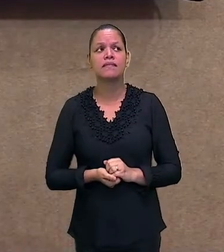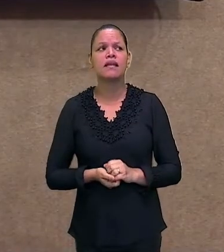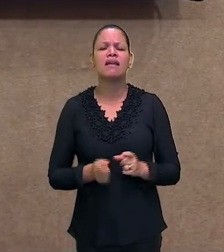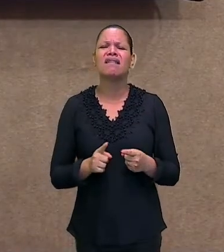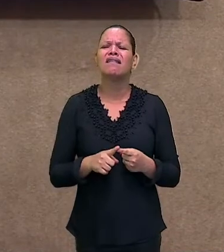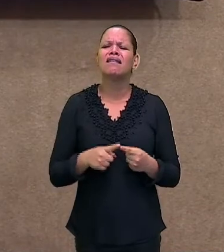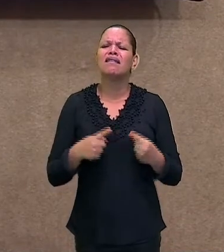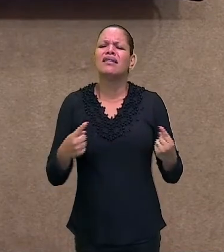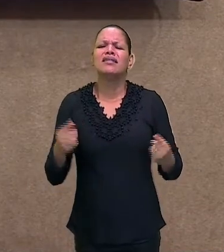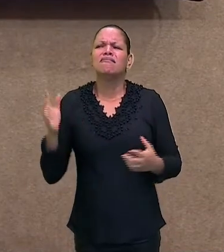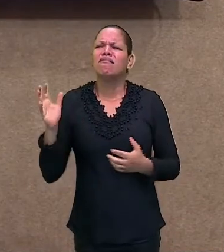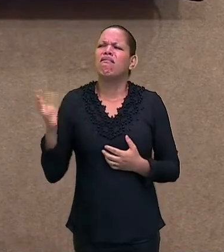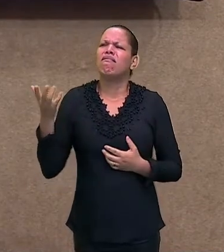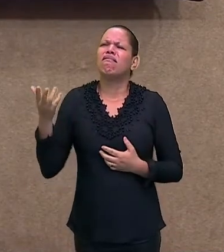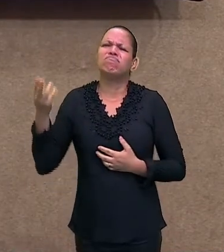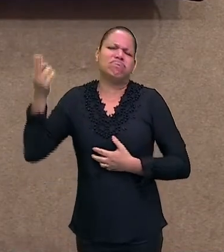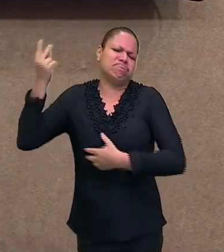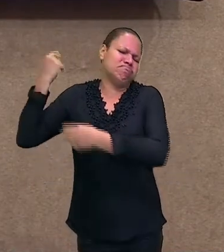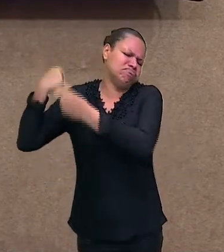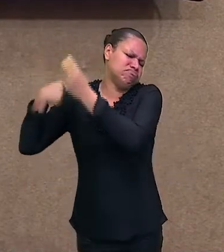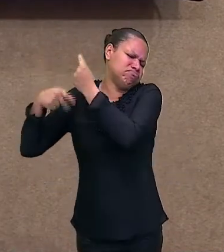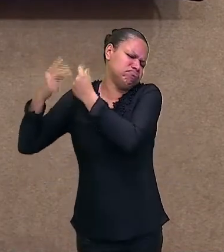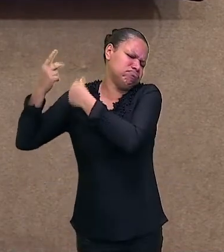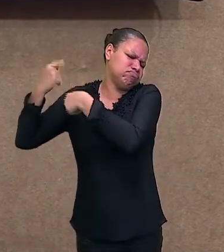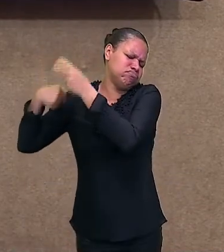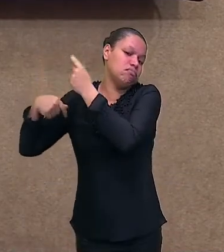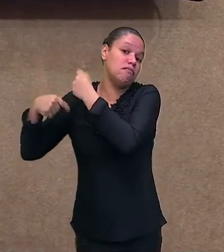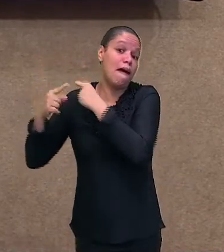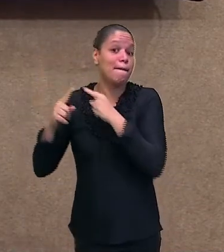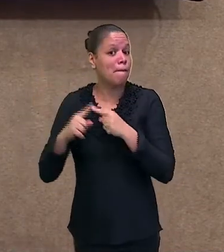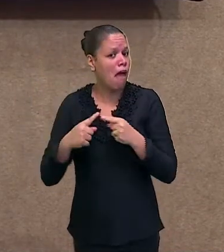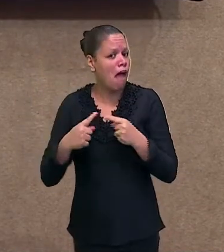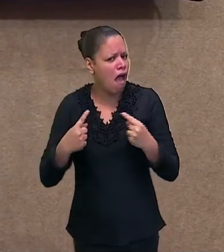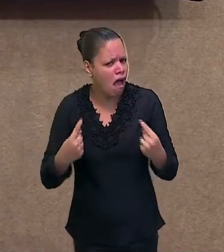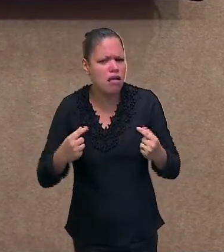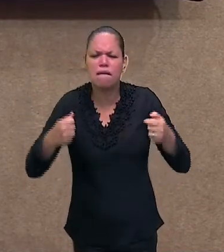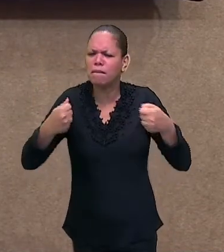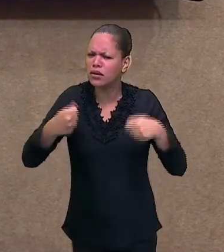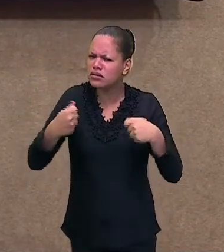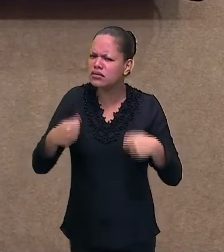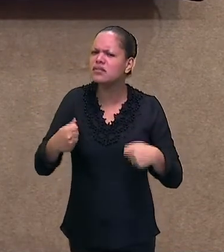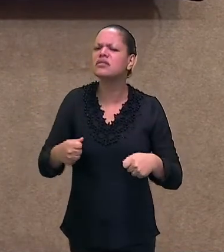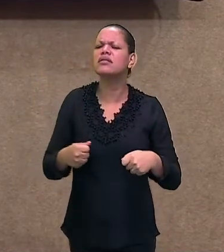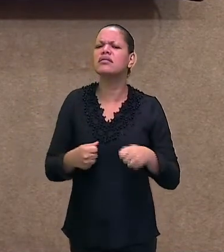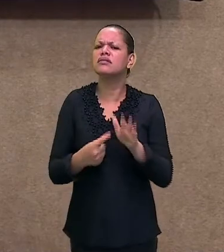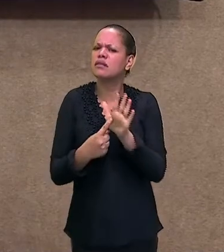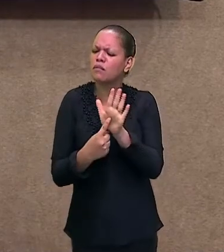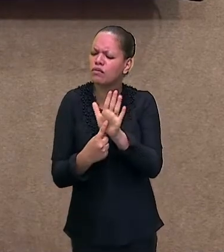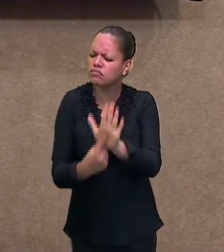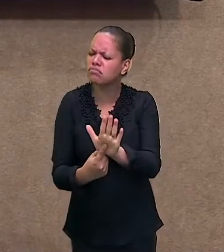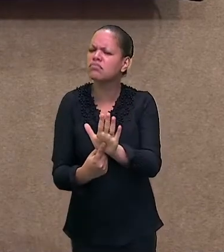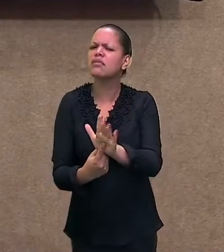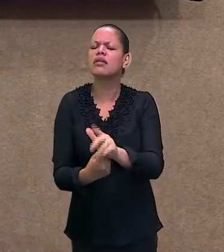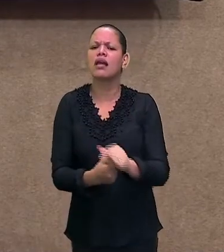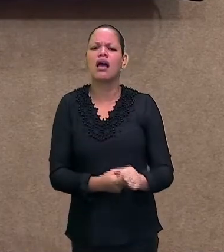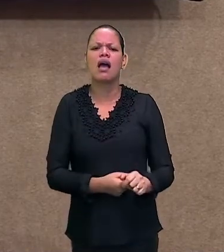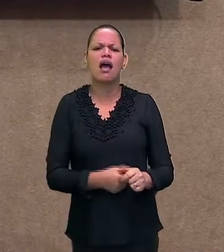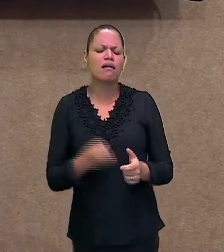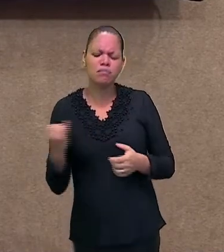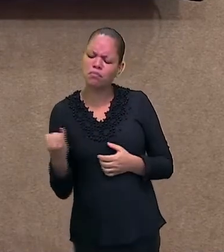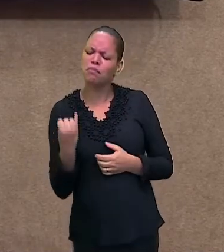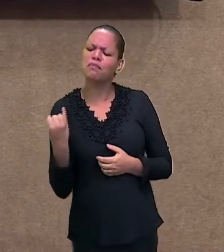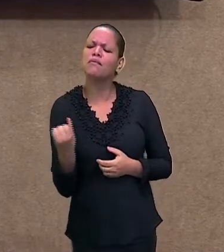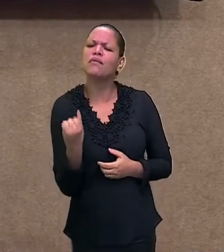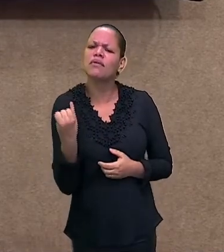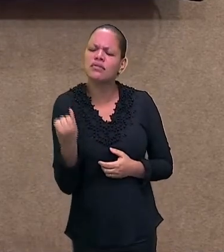aconteceu há tanto tempo, né? Mas a gente tem que valorizar a nossa história. É a história de um povo